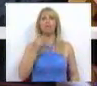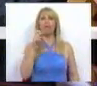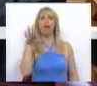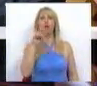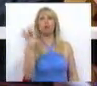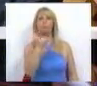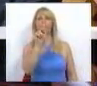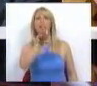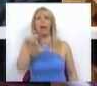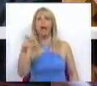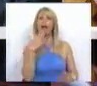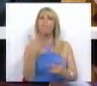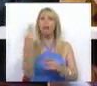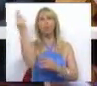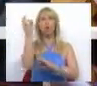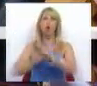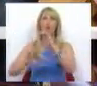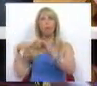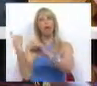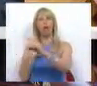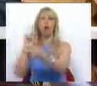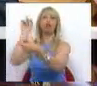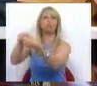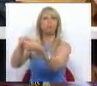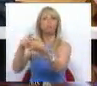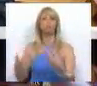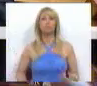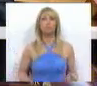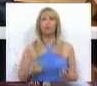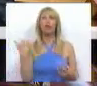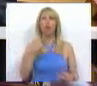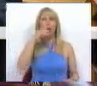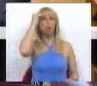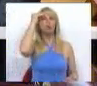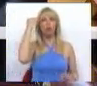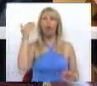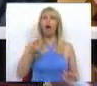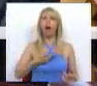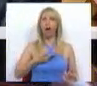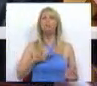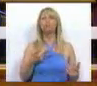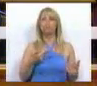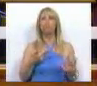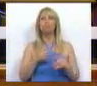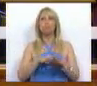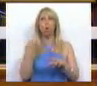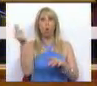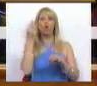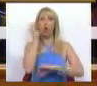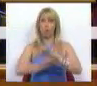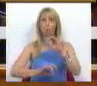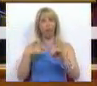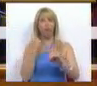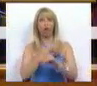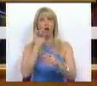a adesão à União Europeia. E temos o sonho da União Europeia a que aderimos. Uma União